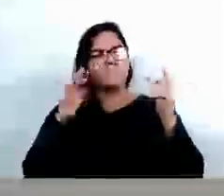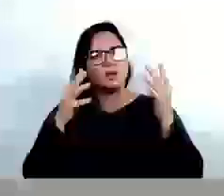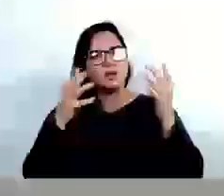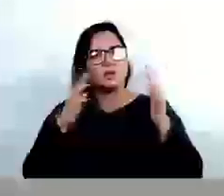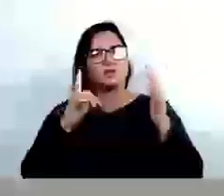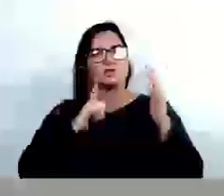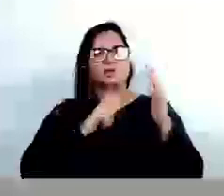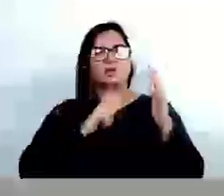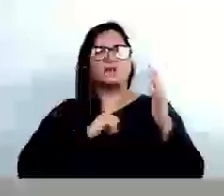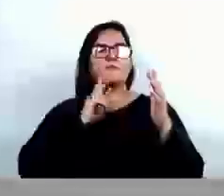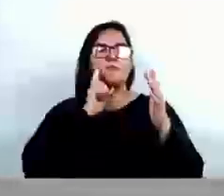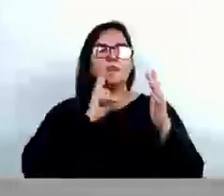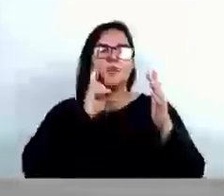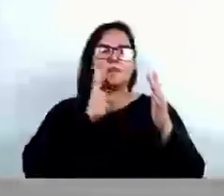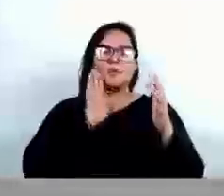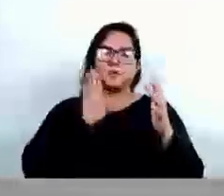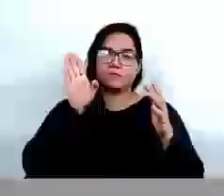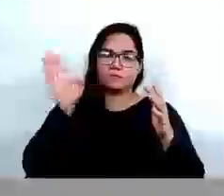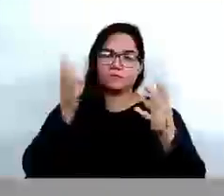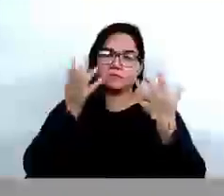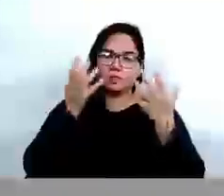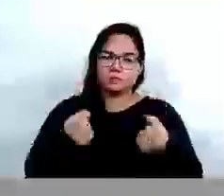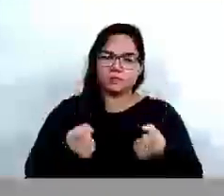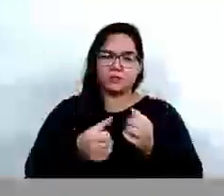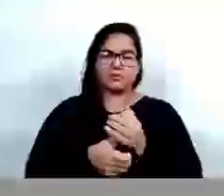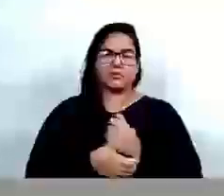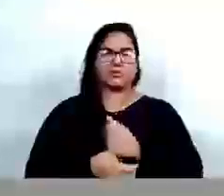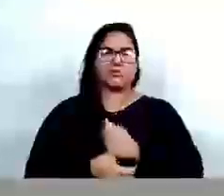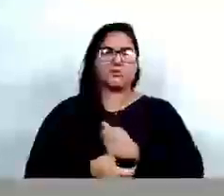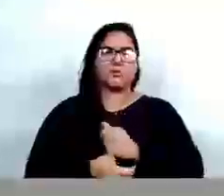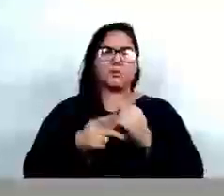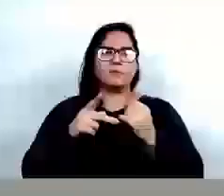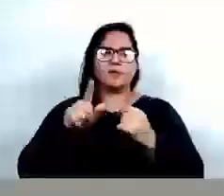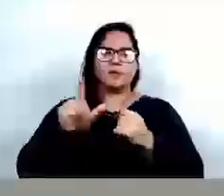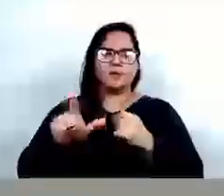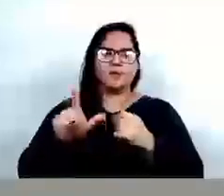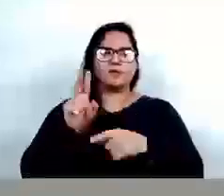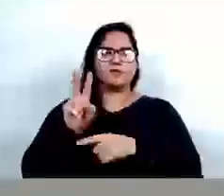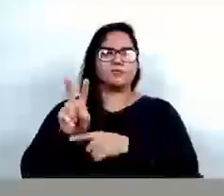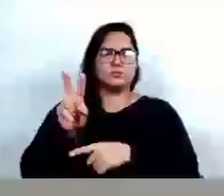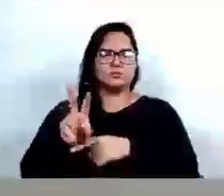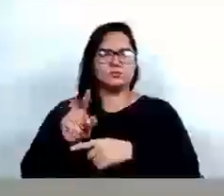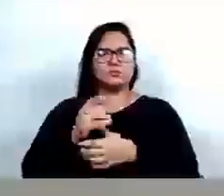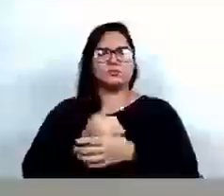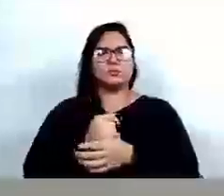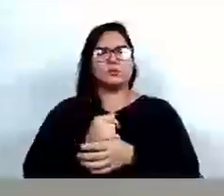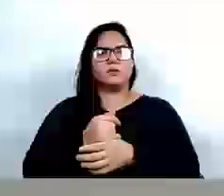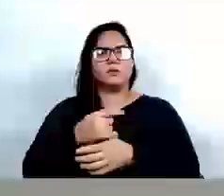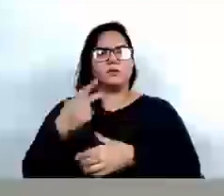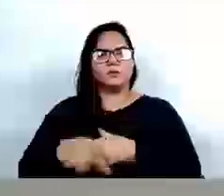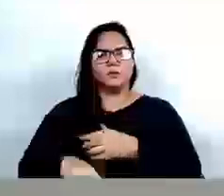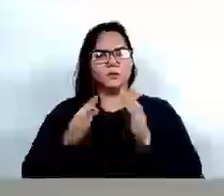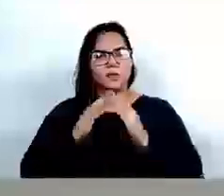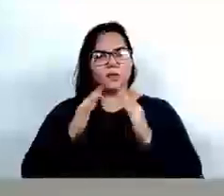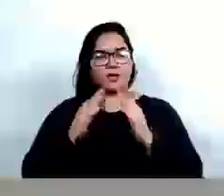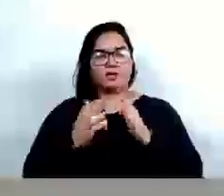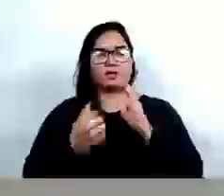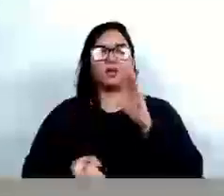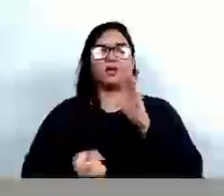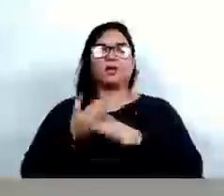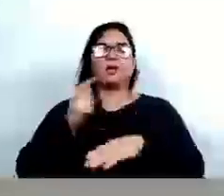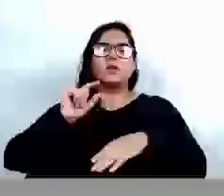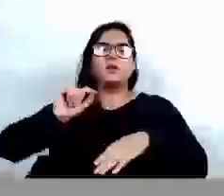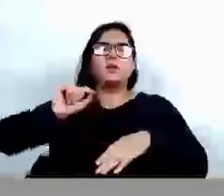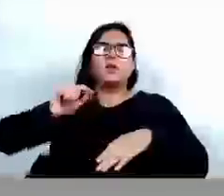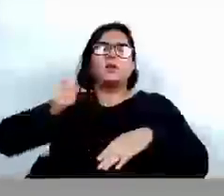geradores que foram favoráveis ao PL, que tramitou aos PLs, que tramitaram nessa casa, criando uma estrutura, uma nova